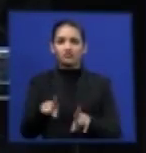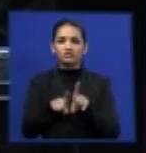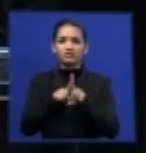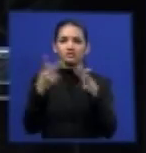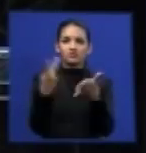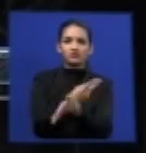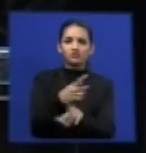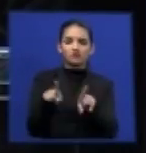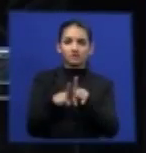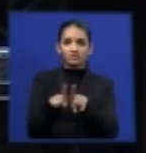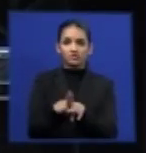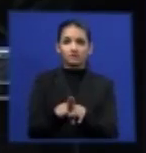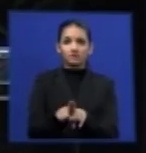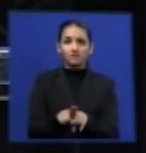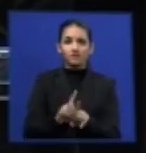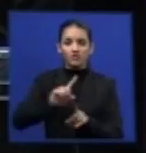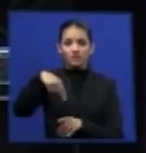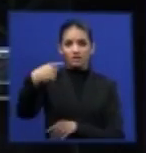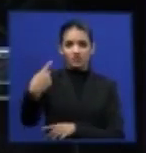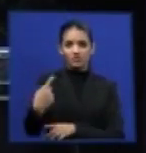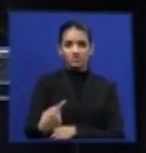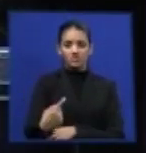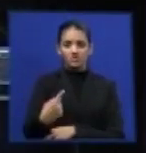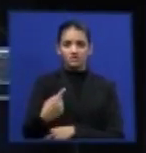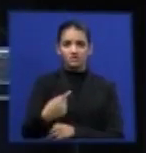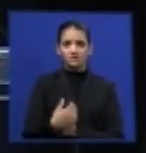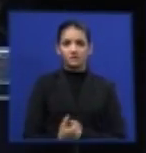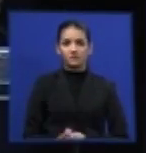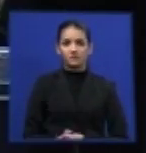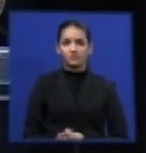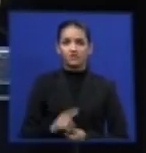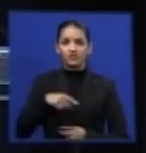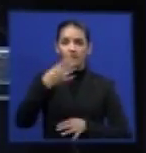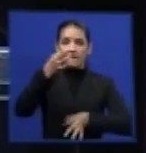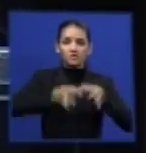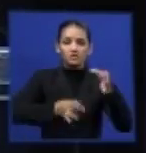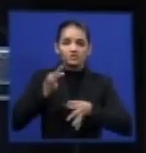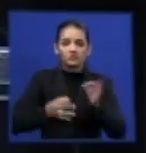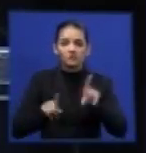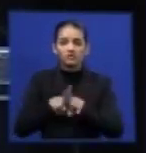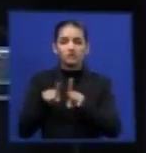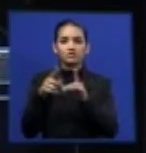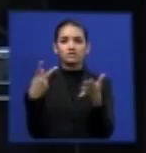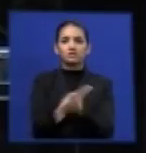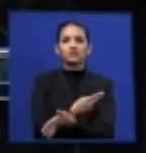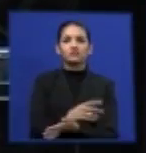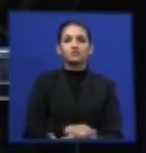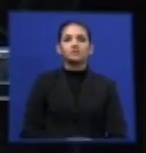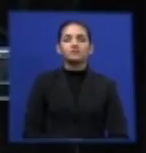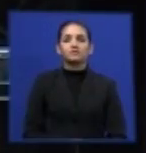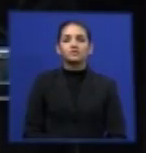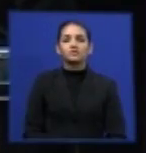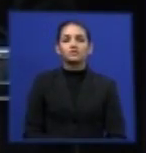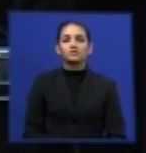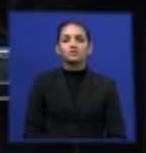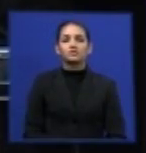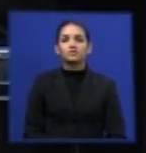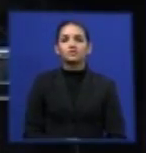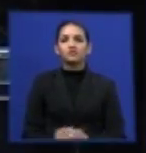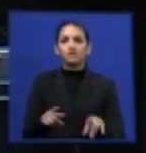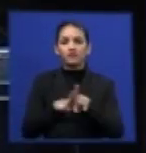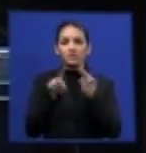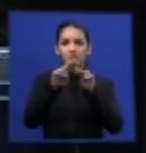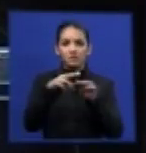monocraticamente, e depois, no julgamento plural, em nível de agravo